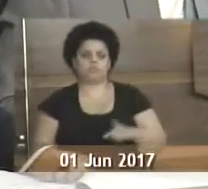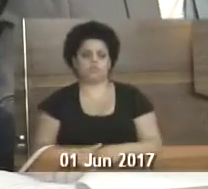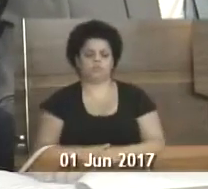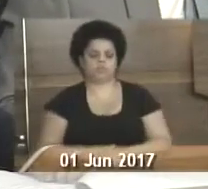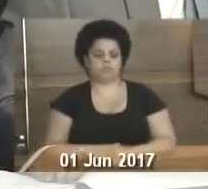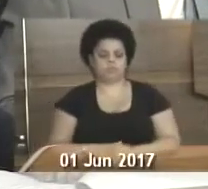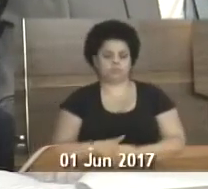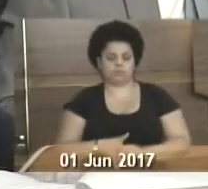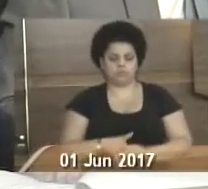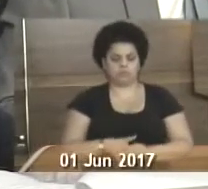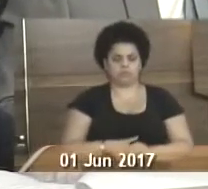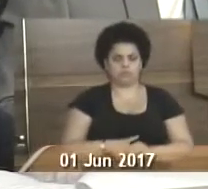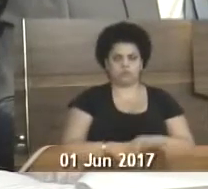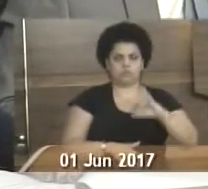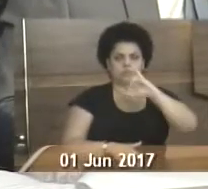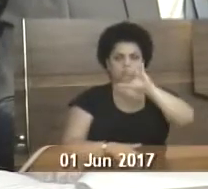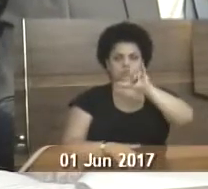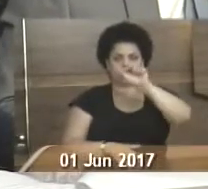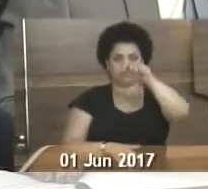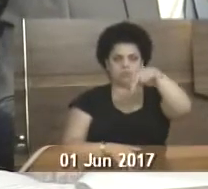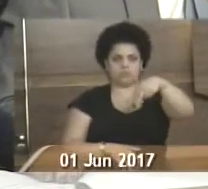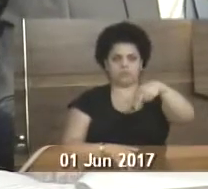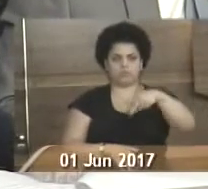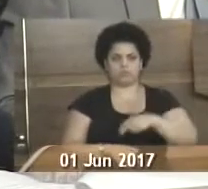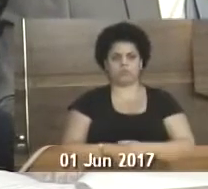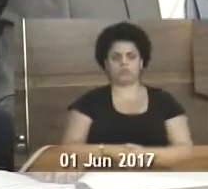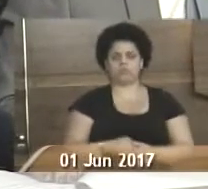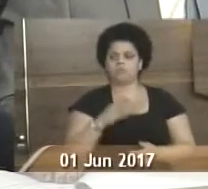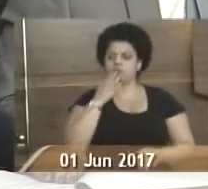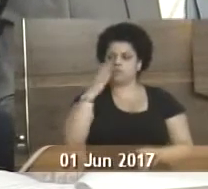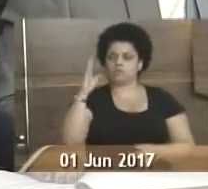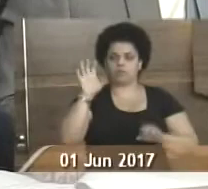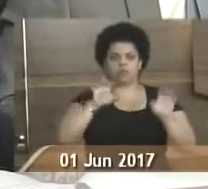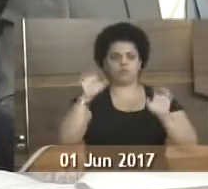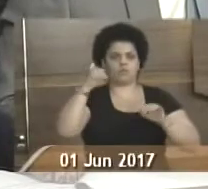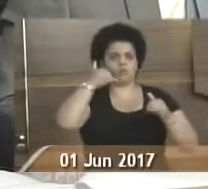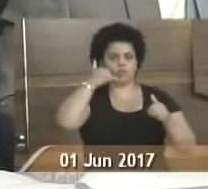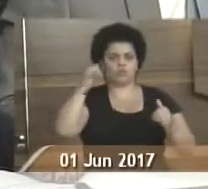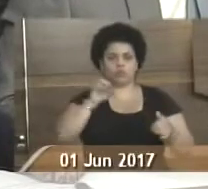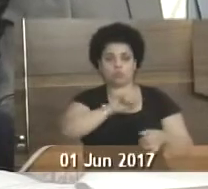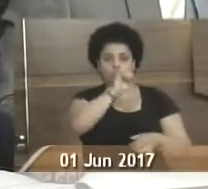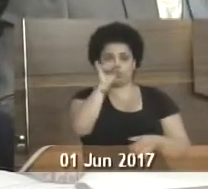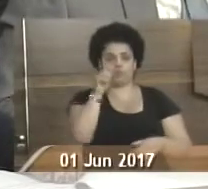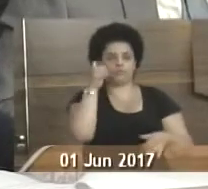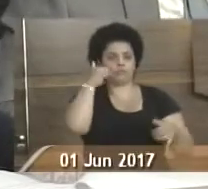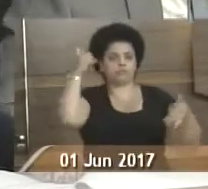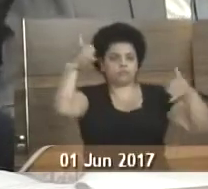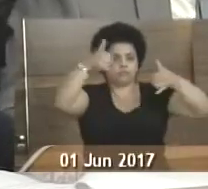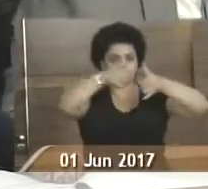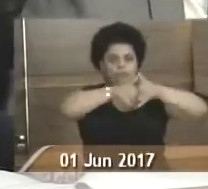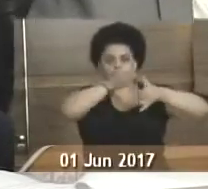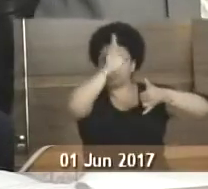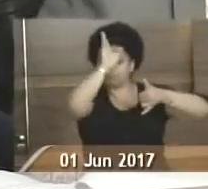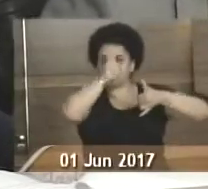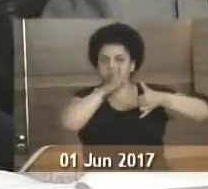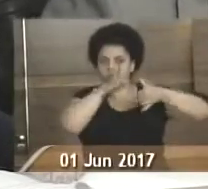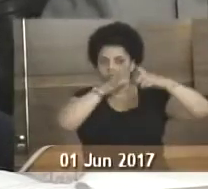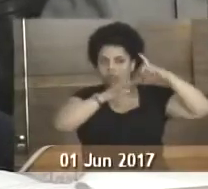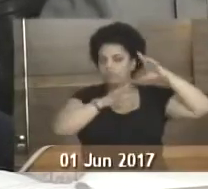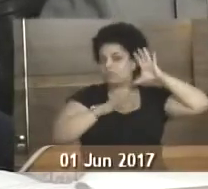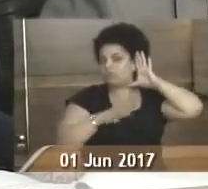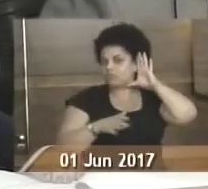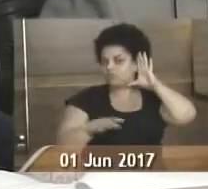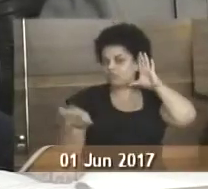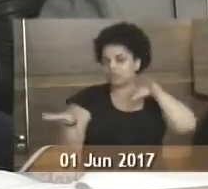Jean, requerimento 635, de 2017, solicitando à empresa de telefonia Oi a instalação de telefone público Orelhão, na